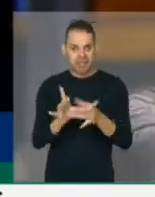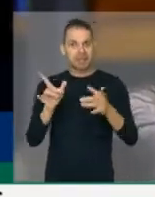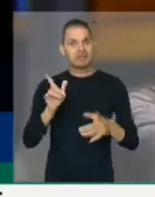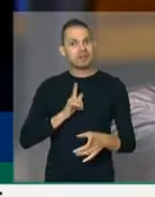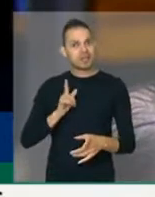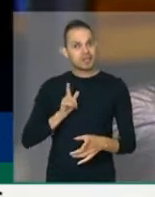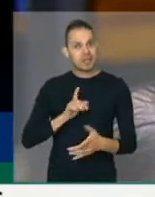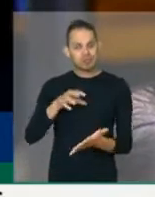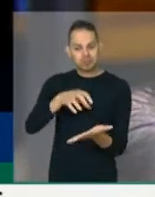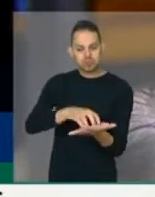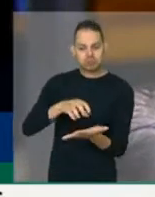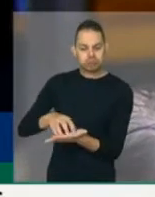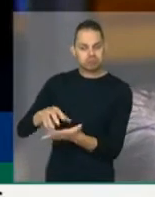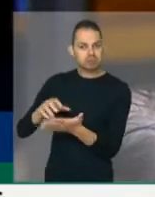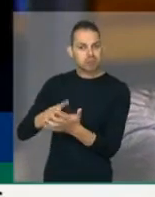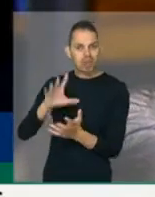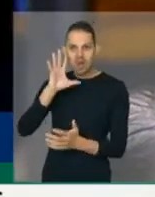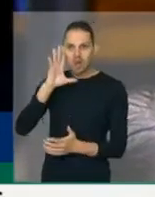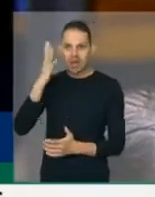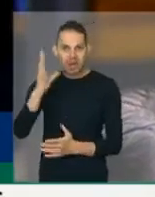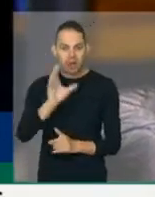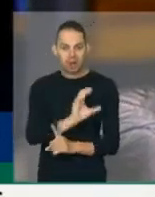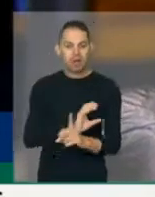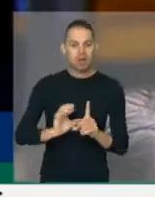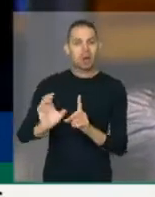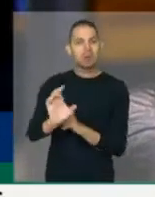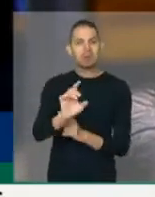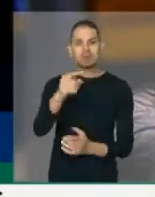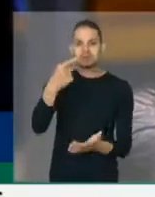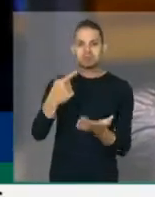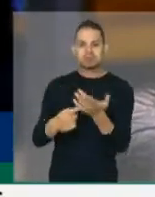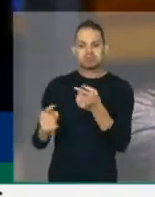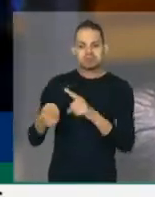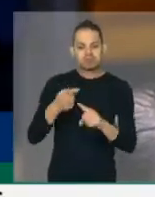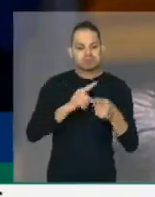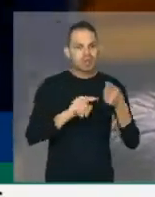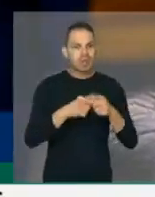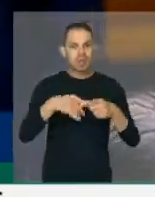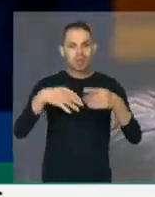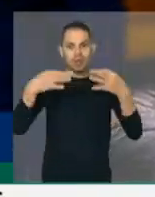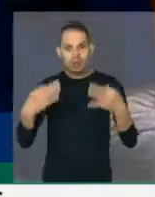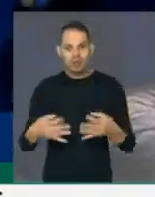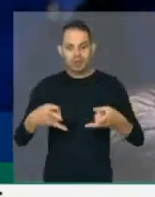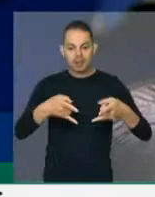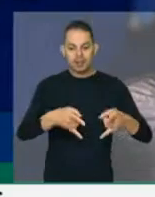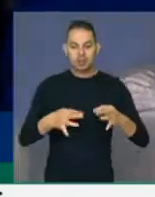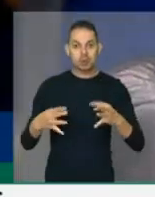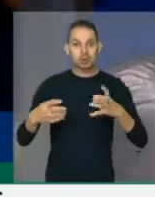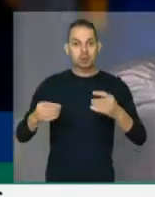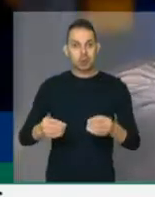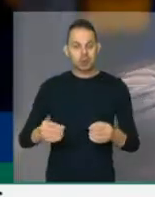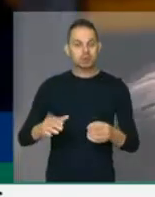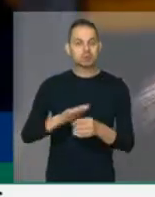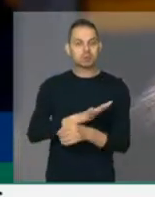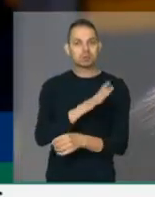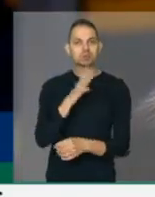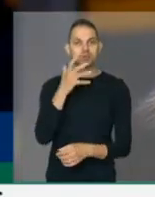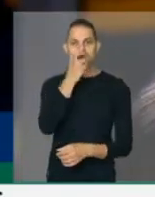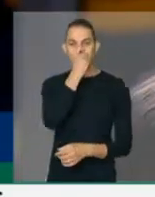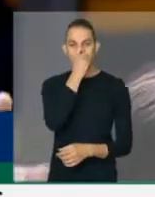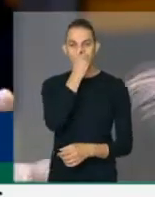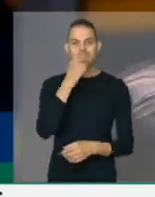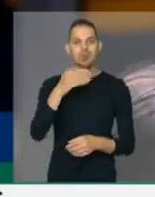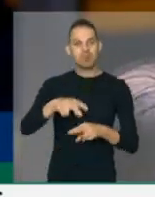decisão local, a comunidade vai se acertar e esses leitos todos vão ser ocupados. Por isso a nossa orientação é sim, e digo a outros